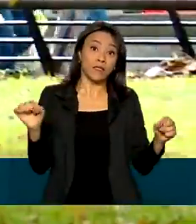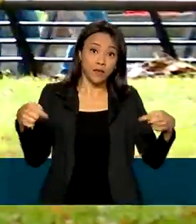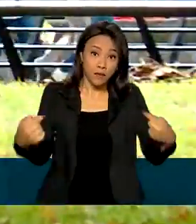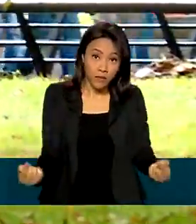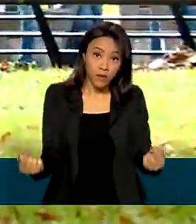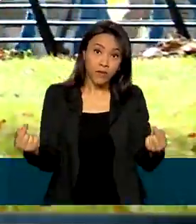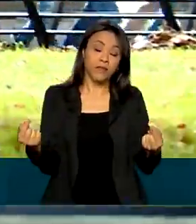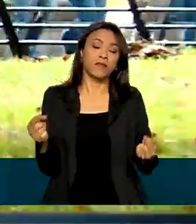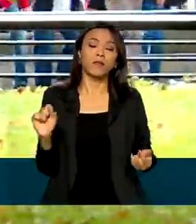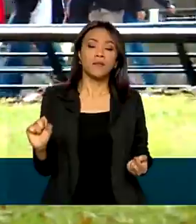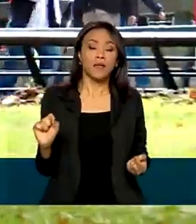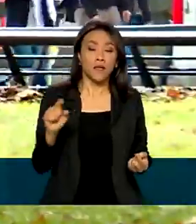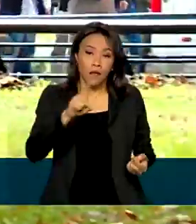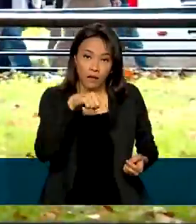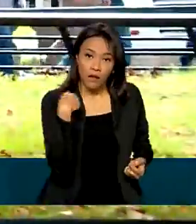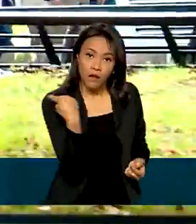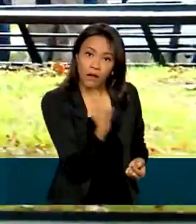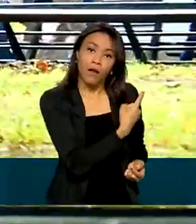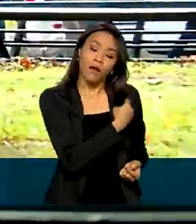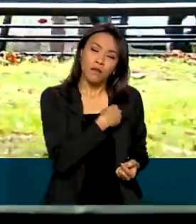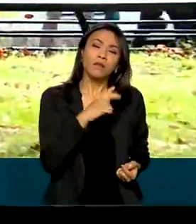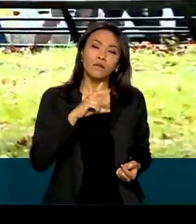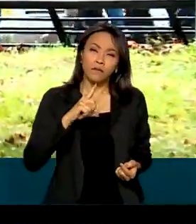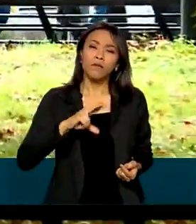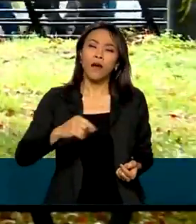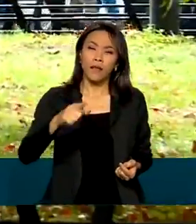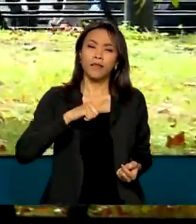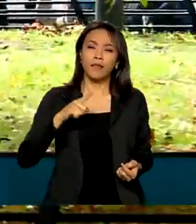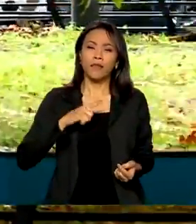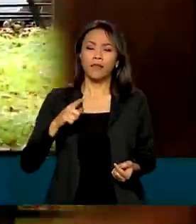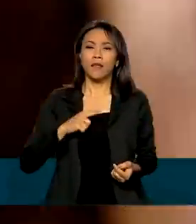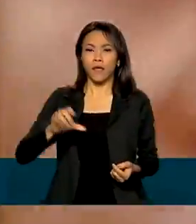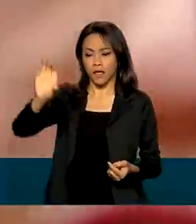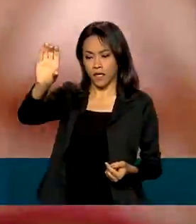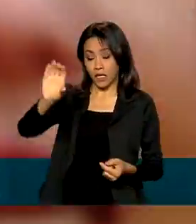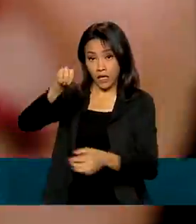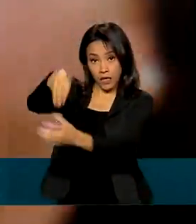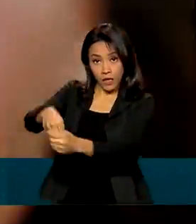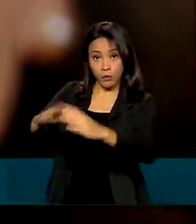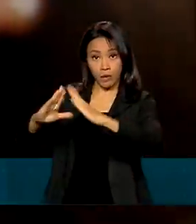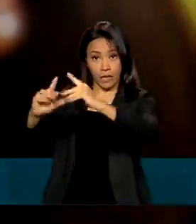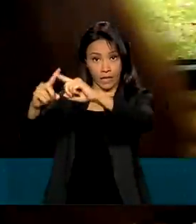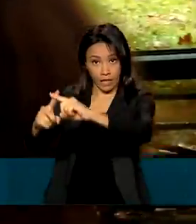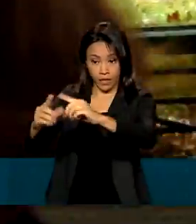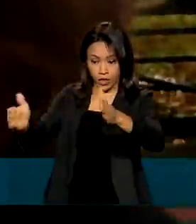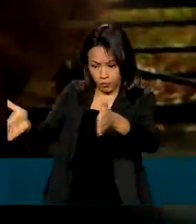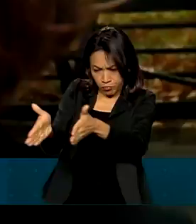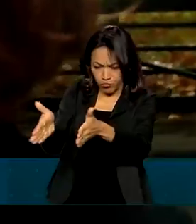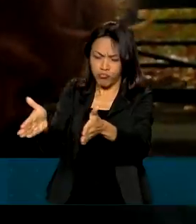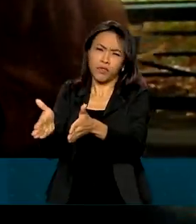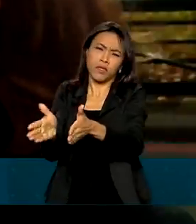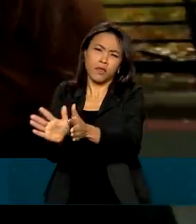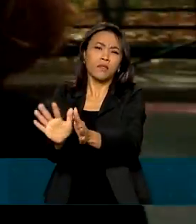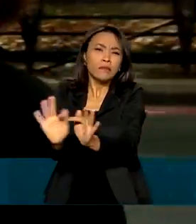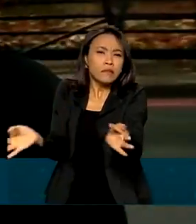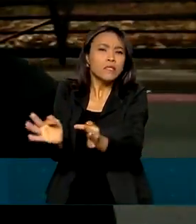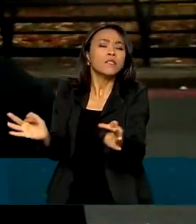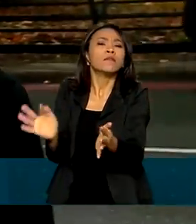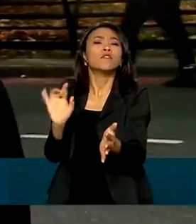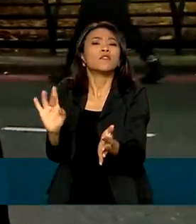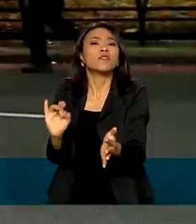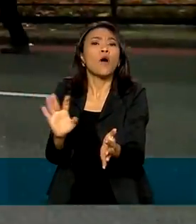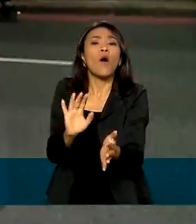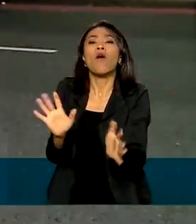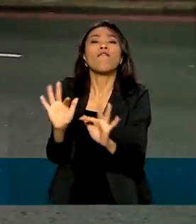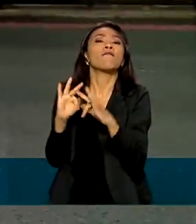Westminster, a gente vai ter uma cerimônia na capela de St. George, que vai ser uma cerimônia aí restrita para